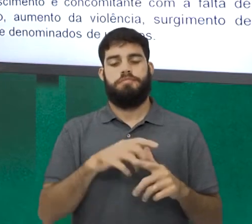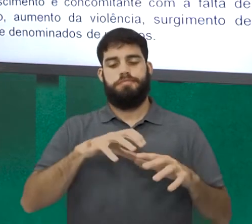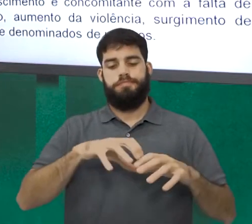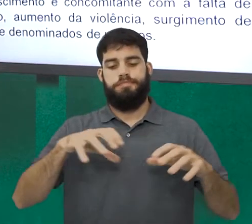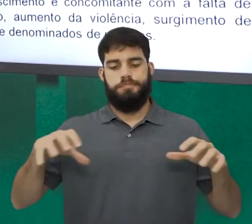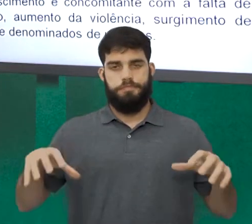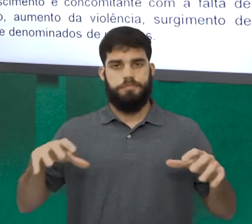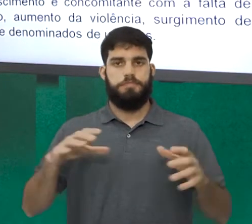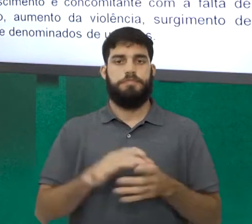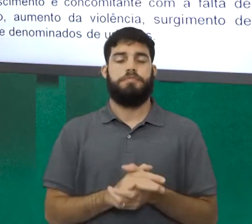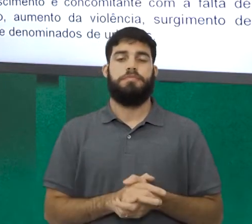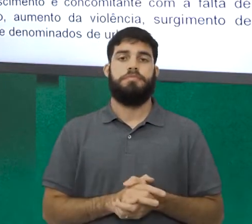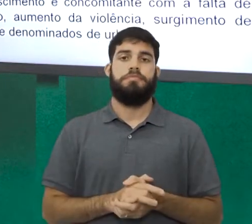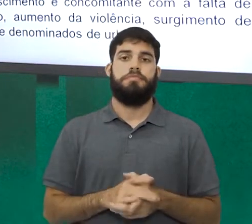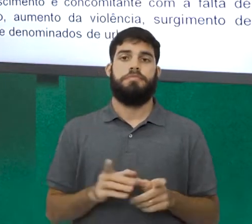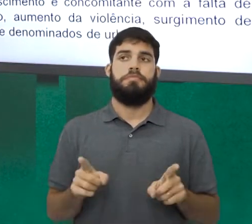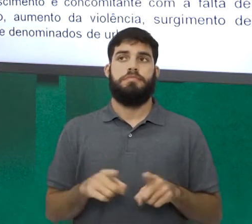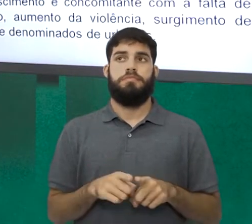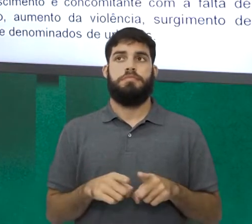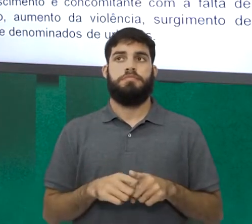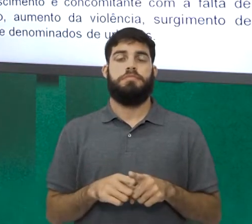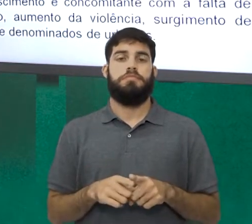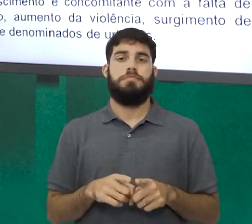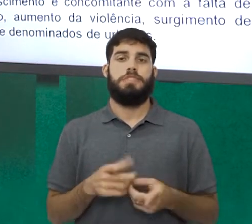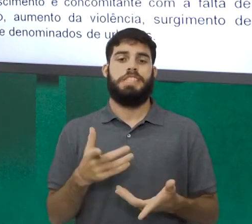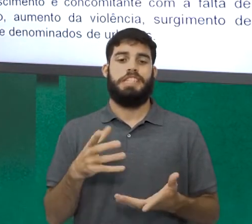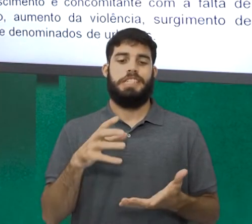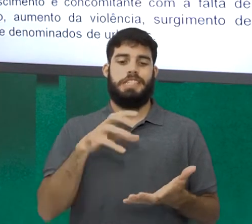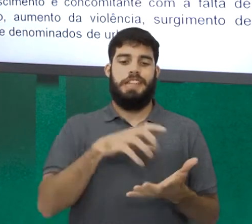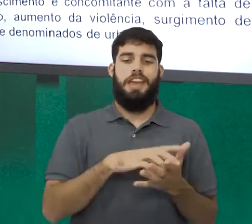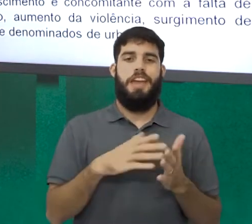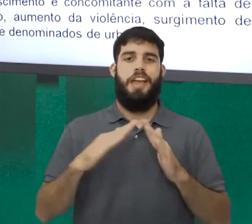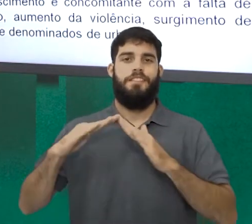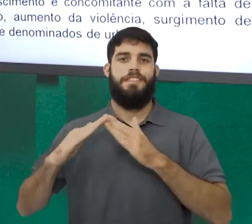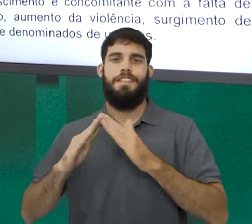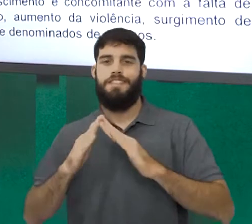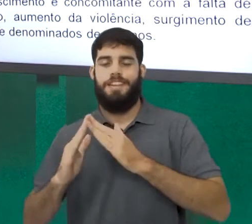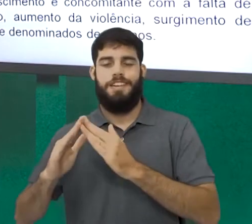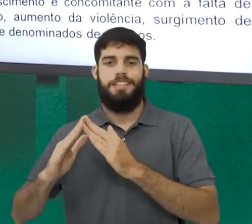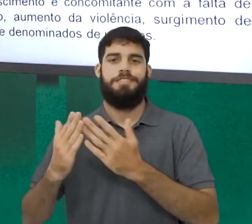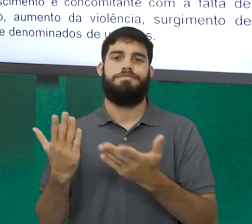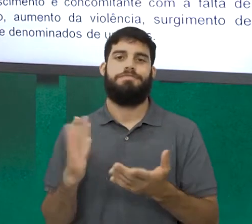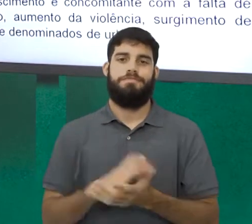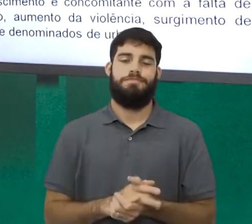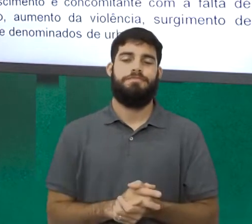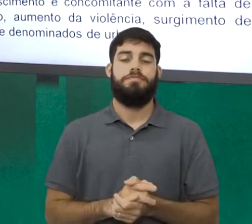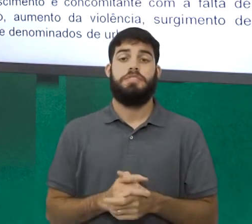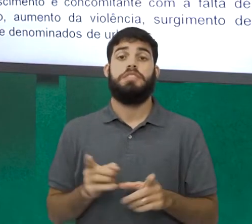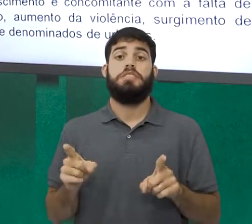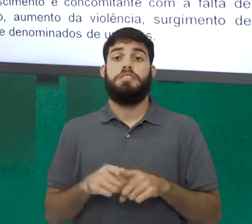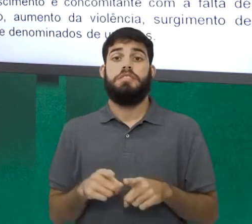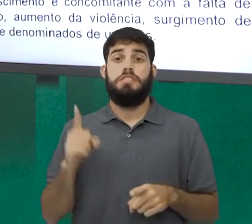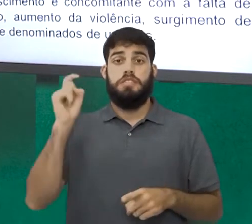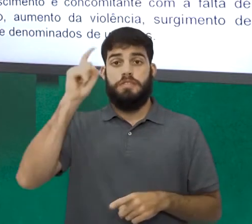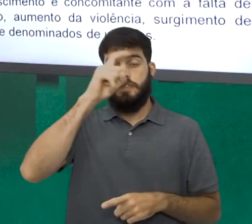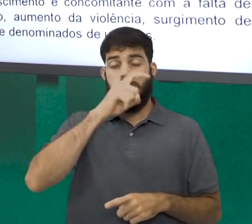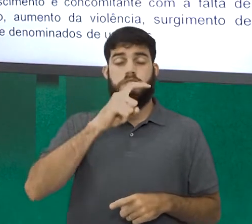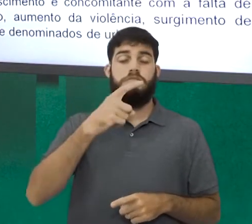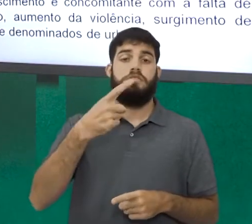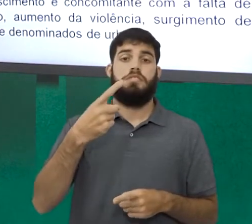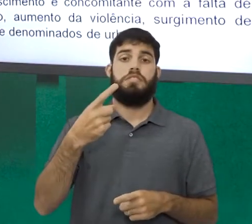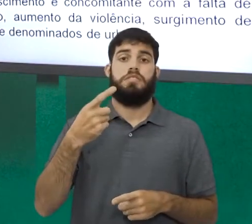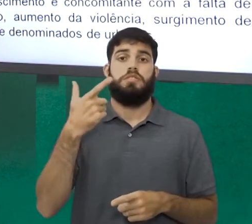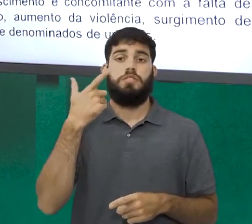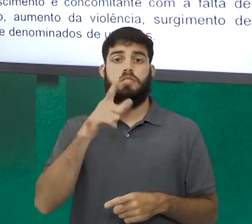espaciais, você tem uma relação centro-periferia, você tem a favelização, as dificuldades de atender às